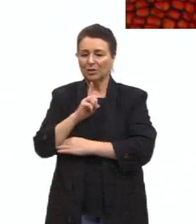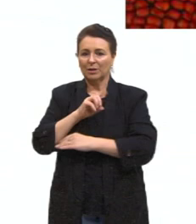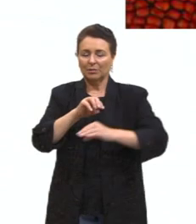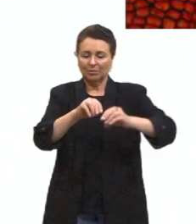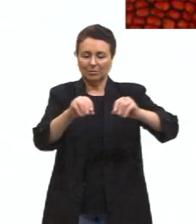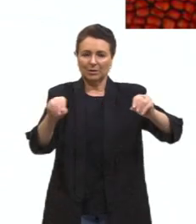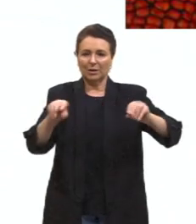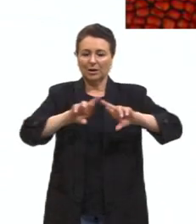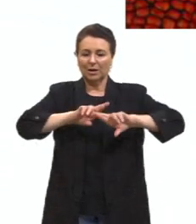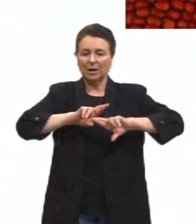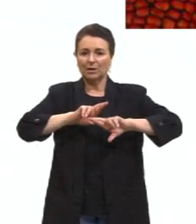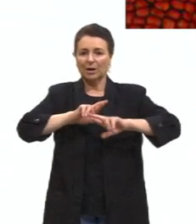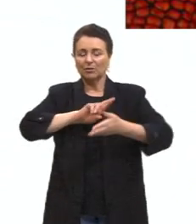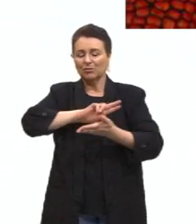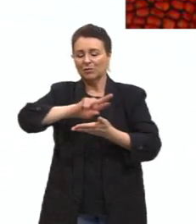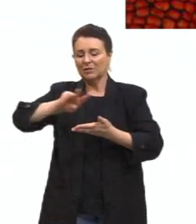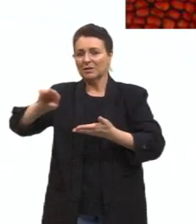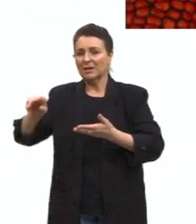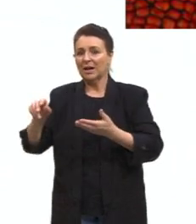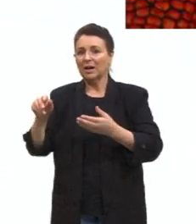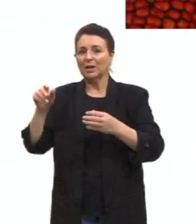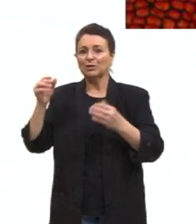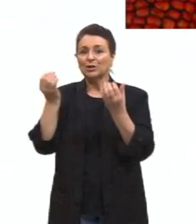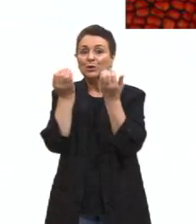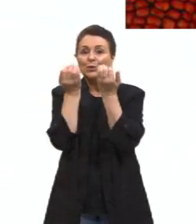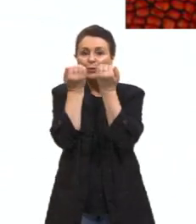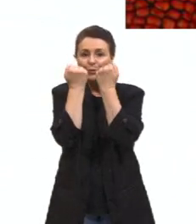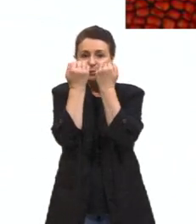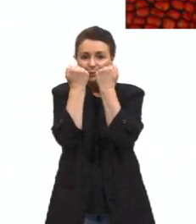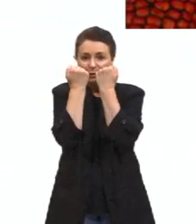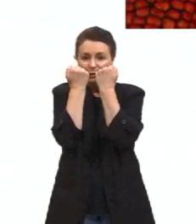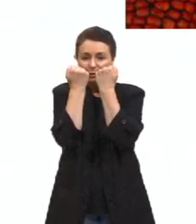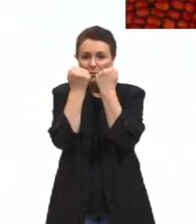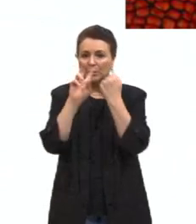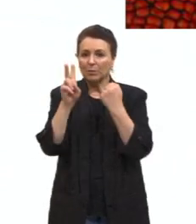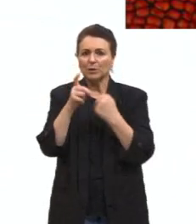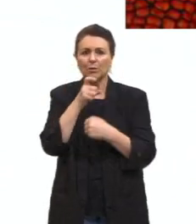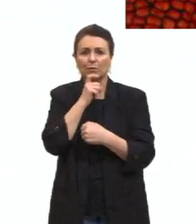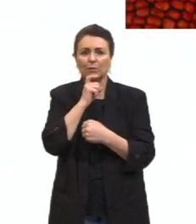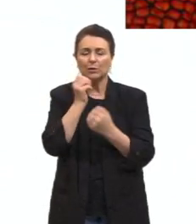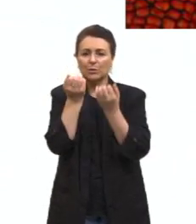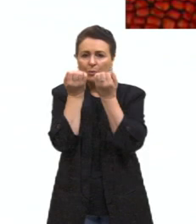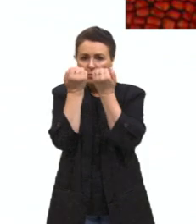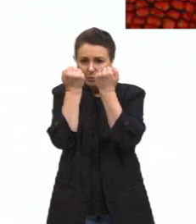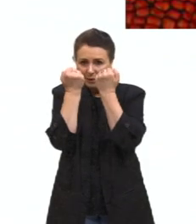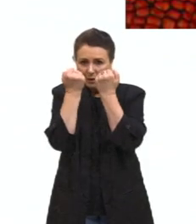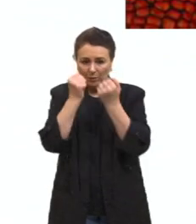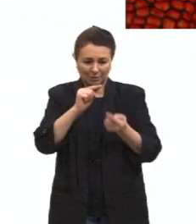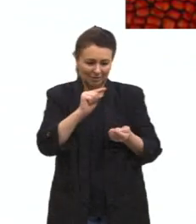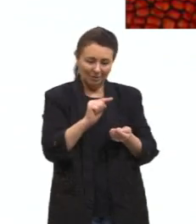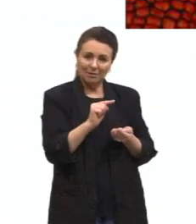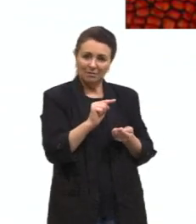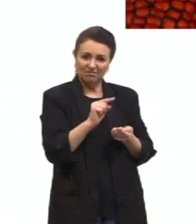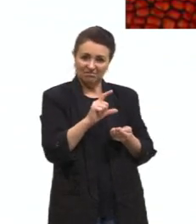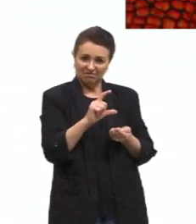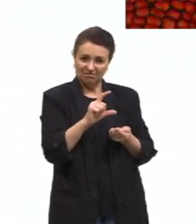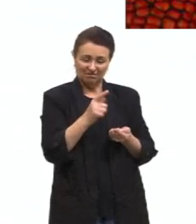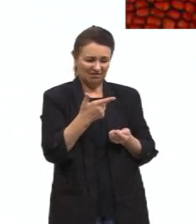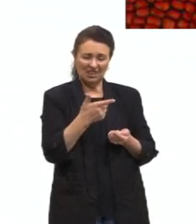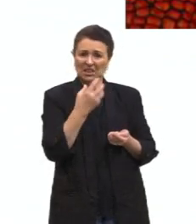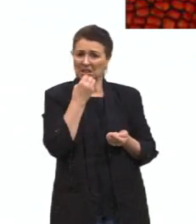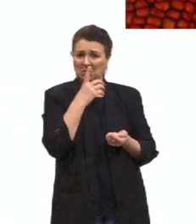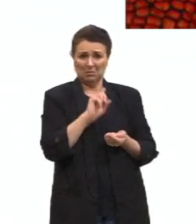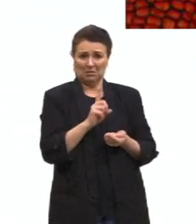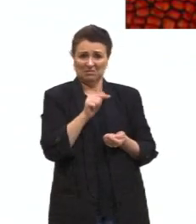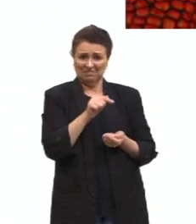diversidade do milho. Então, o milho que existe não é só o milho verde, é aquele milho da latinha, sem graça, sem soço, que a gente